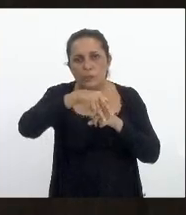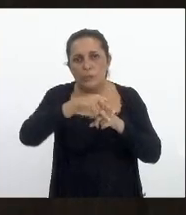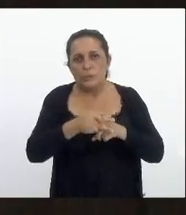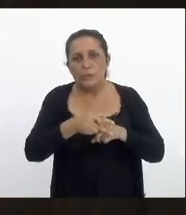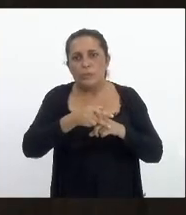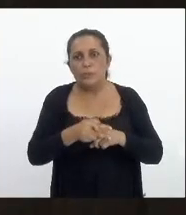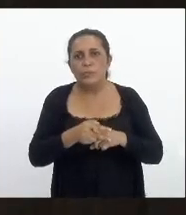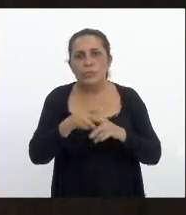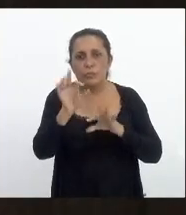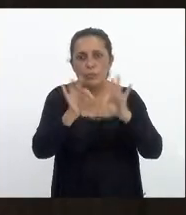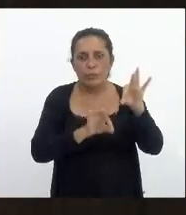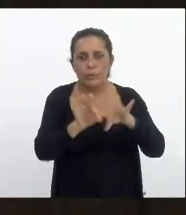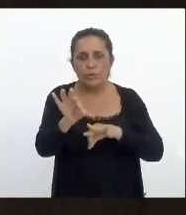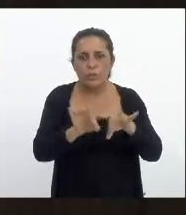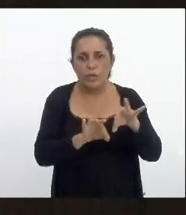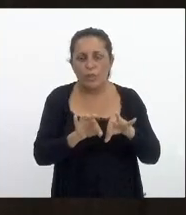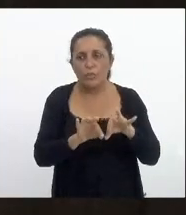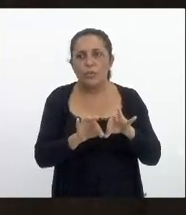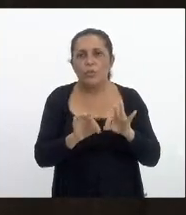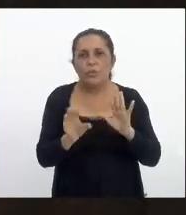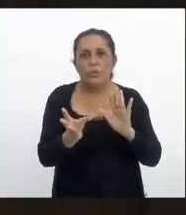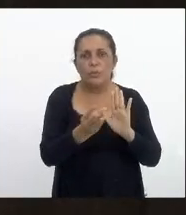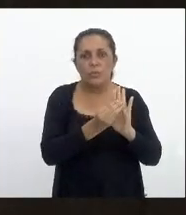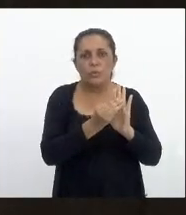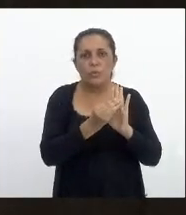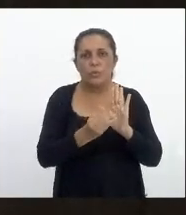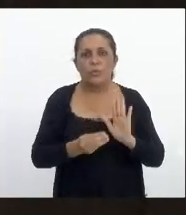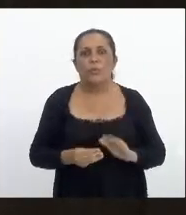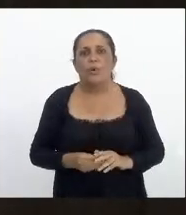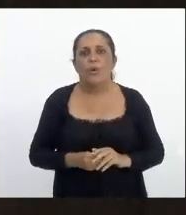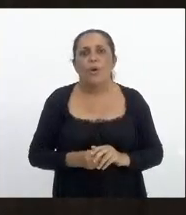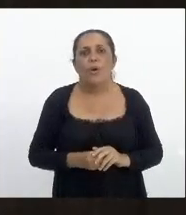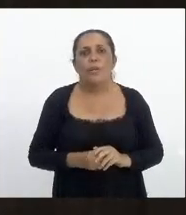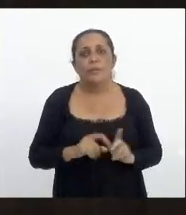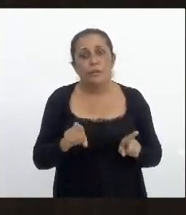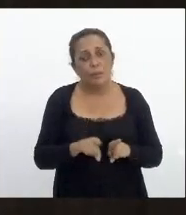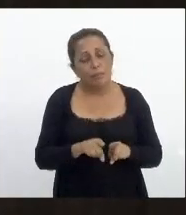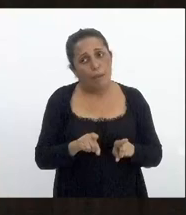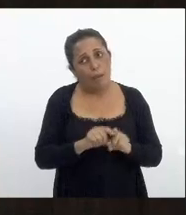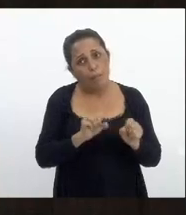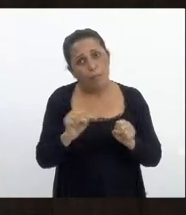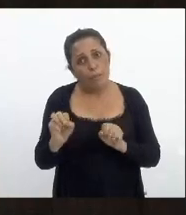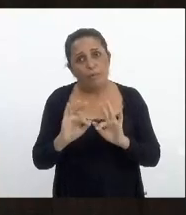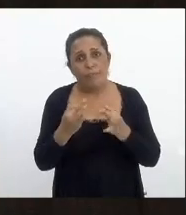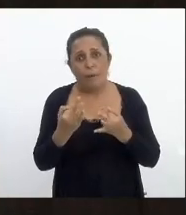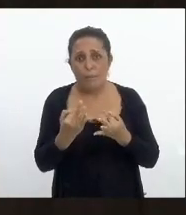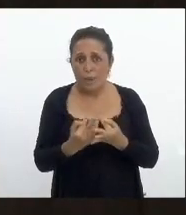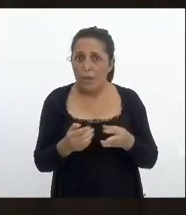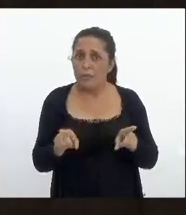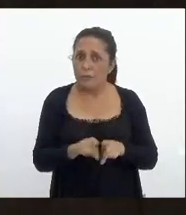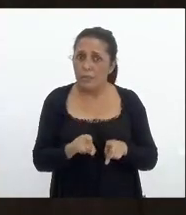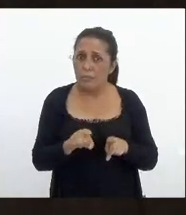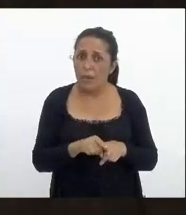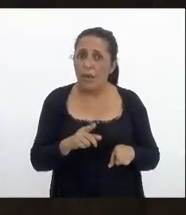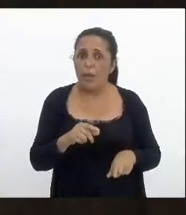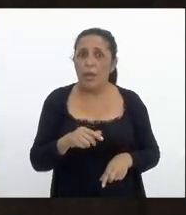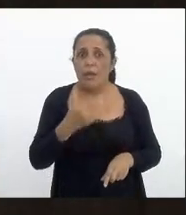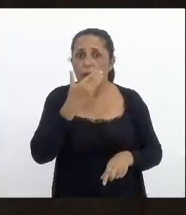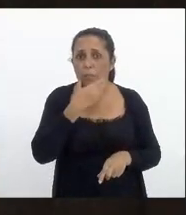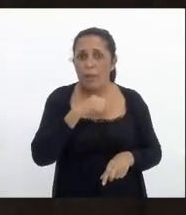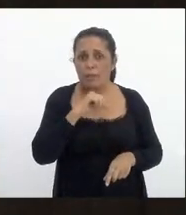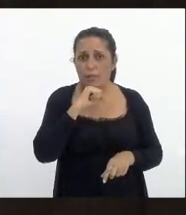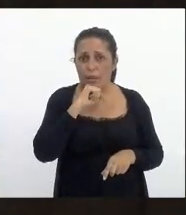no projeto que nomeou poder familiar como poder paterno inclusive é importante que a gente alargue isso para que